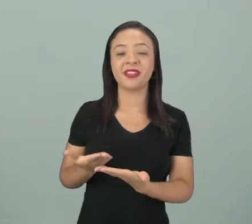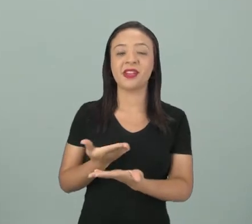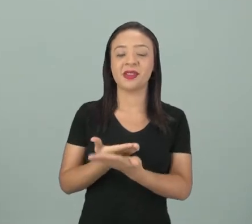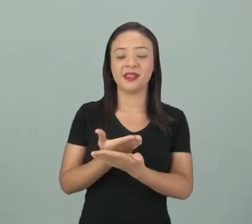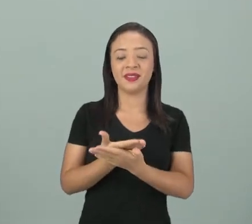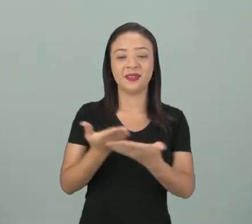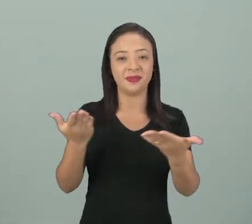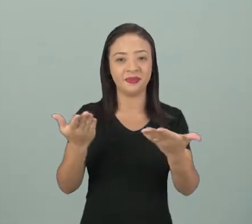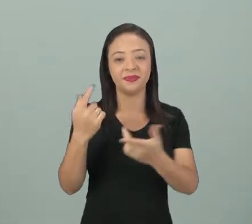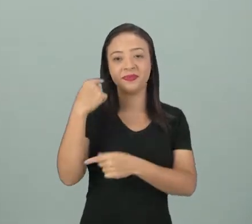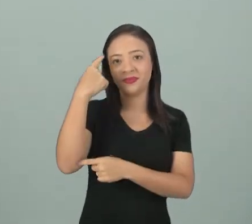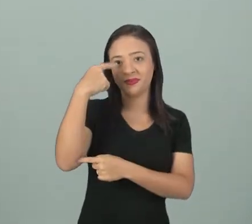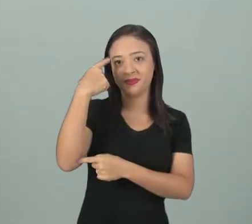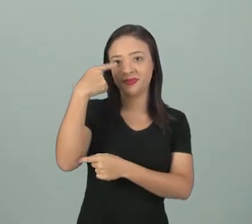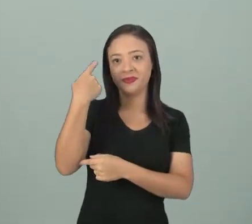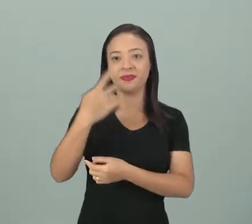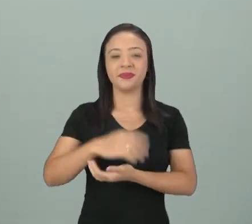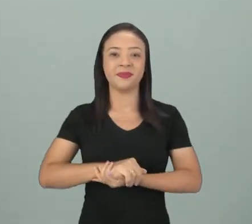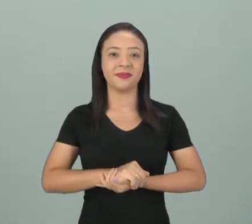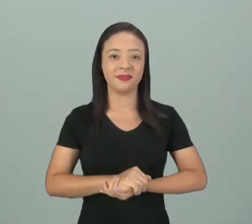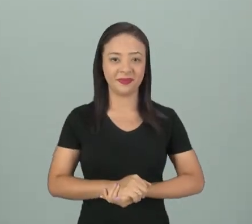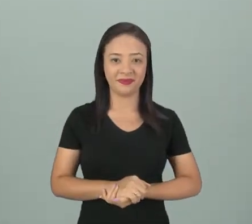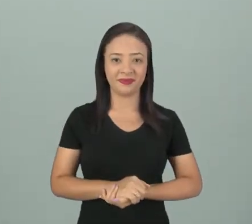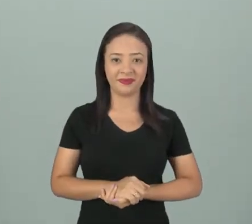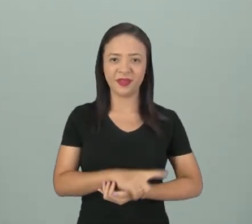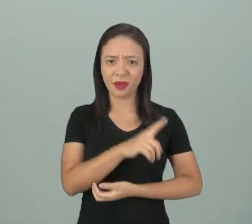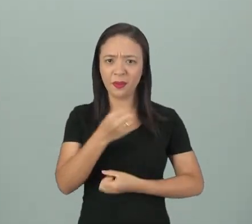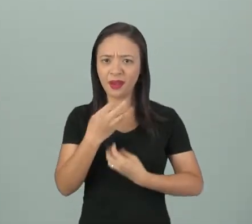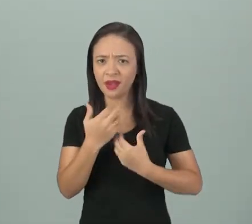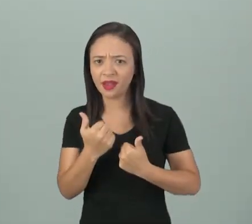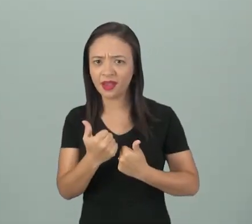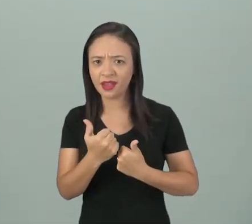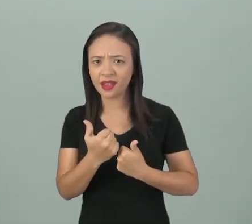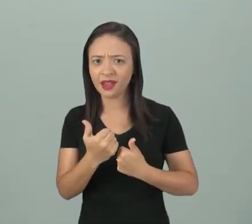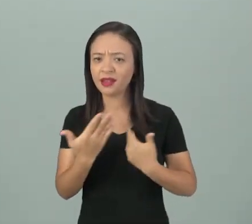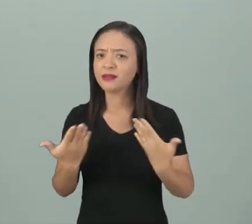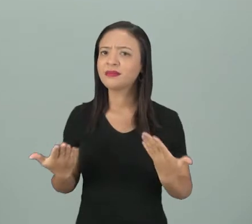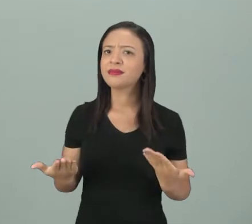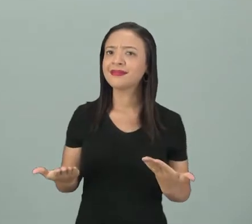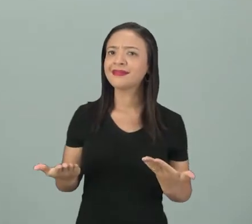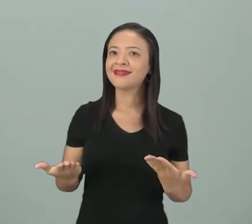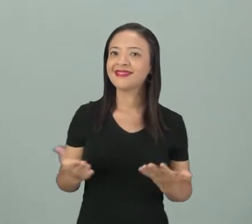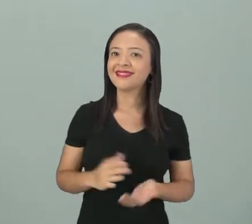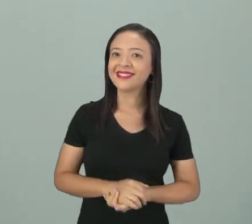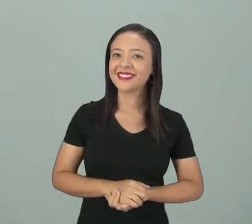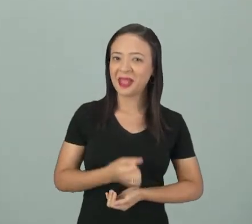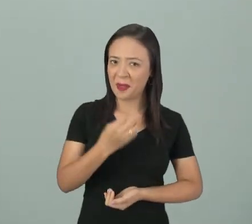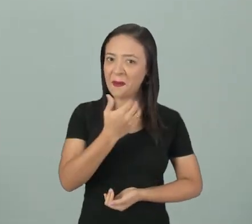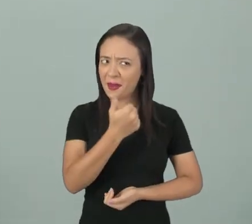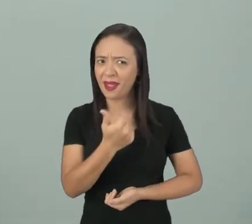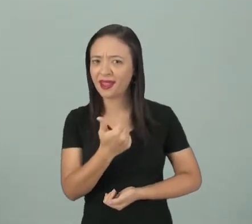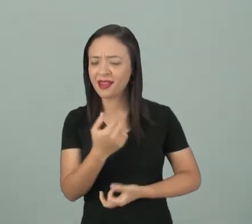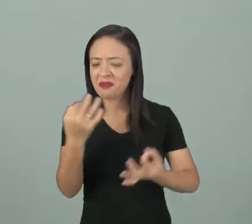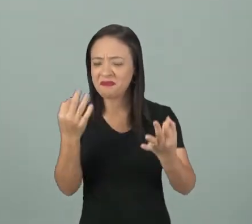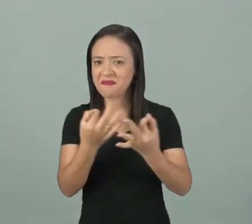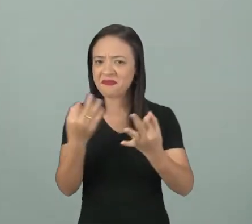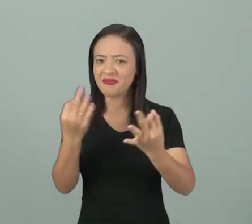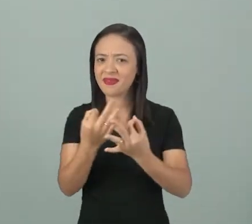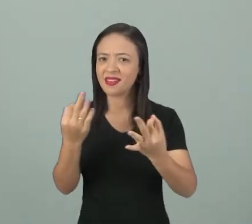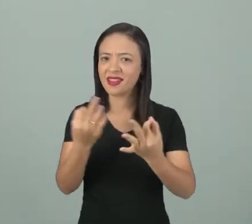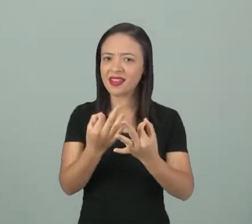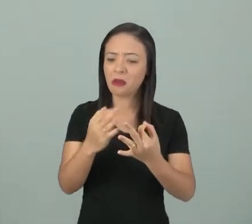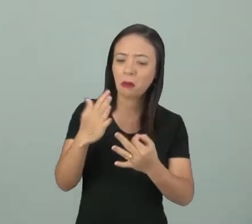bem-vindos a mais uma aula de espanhol. Tudo bem com vocês? Que tal? Muy bien, muy bien, bien,